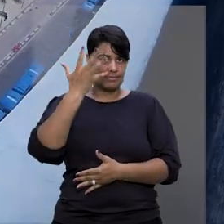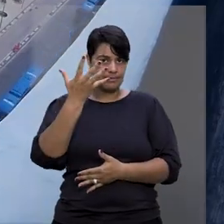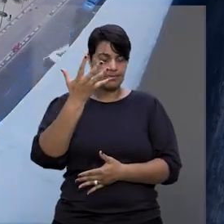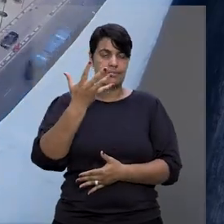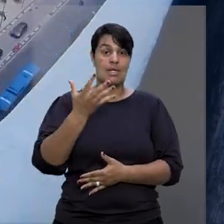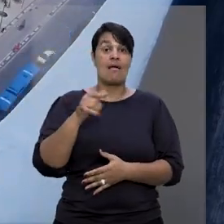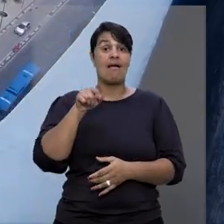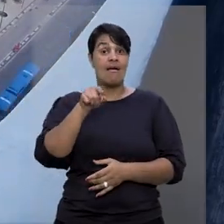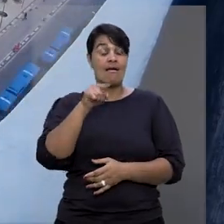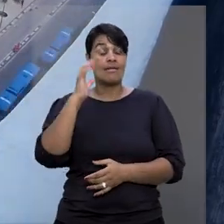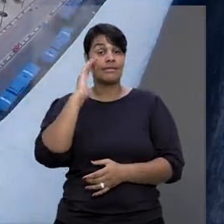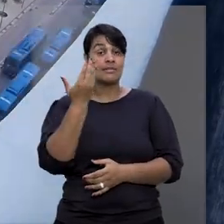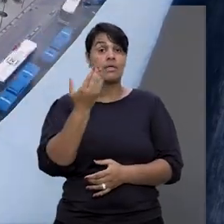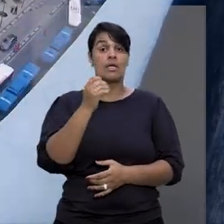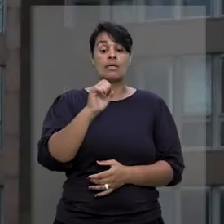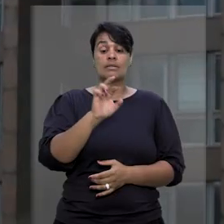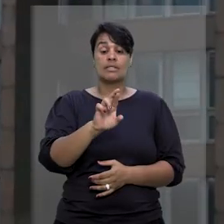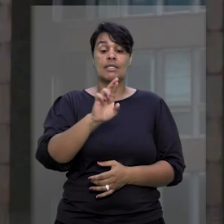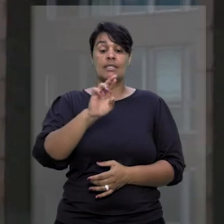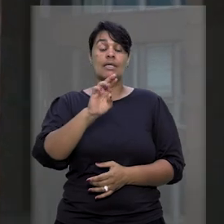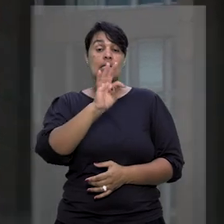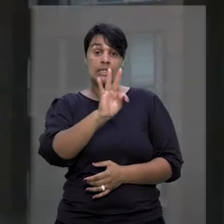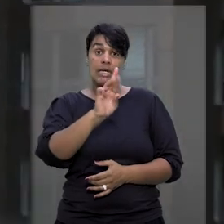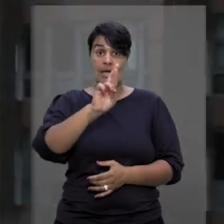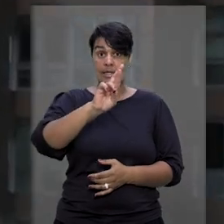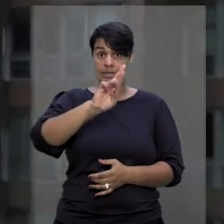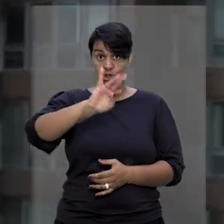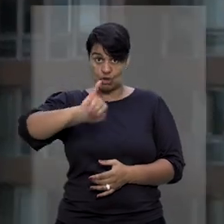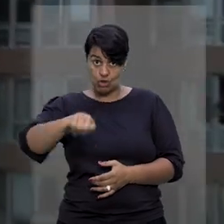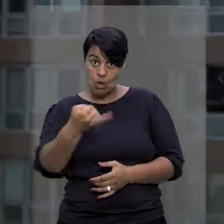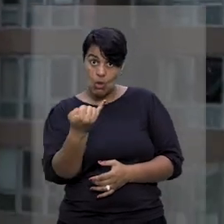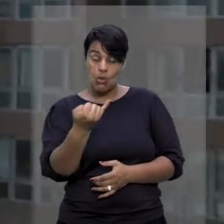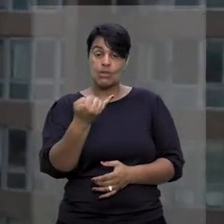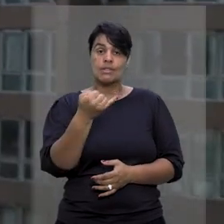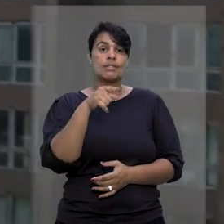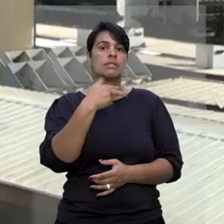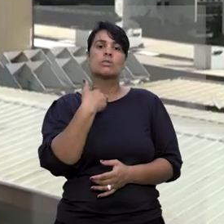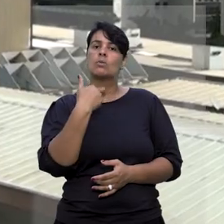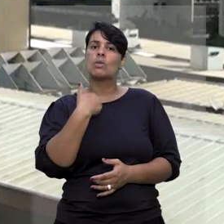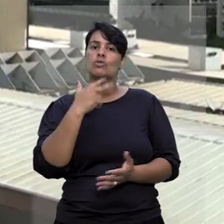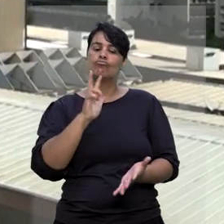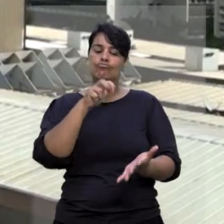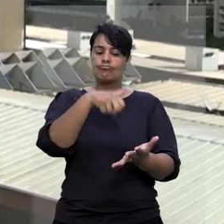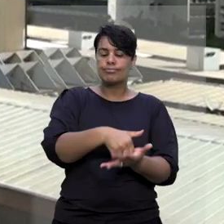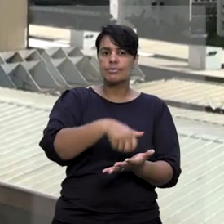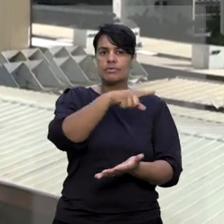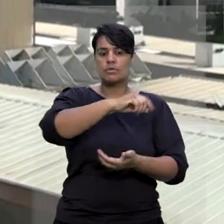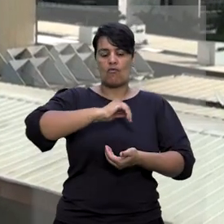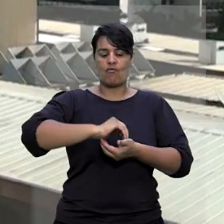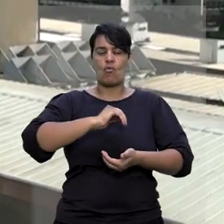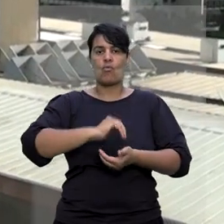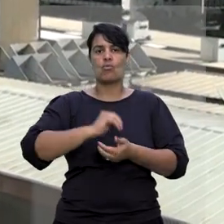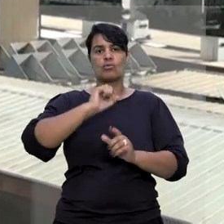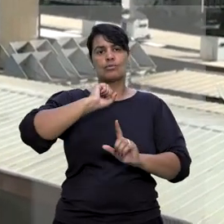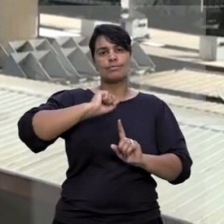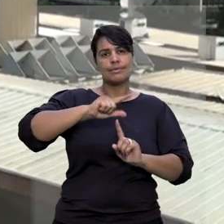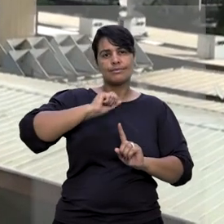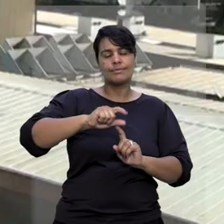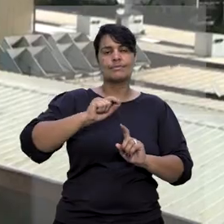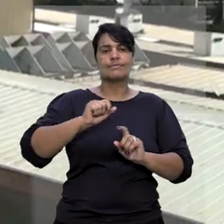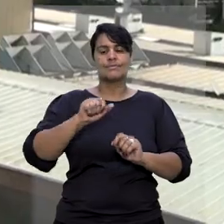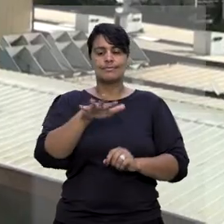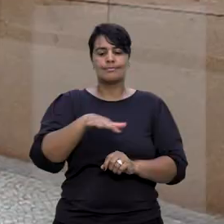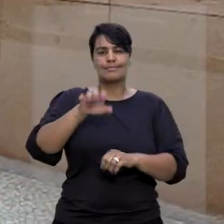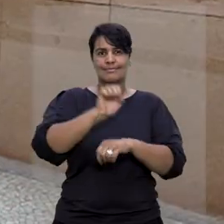que entendeu que o Tribunal de Justiça do Rio de Janeiro não poderia ter elevado condenação imposta ao Fundo Único de Previdência